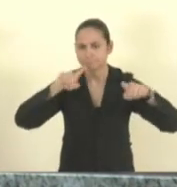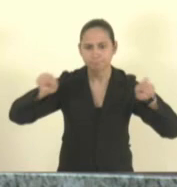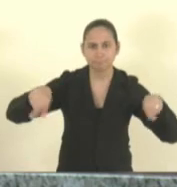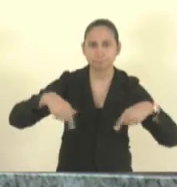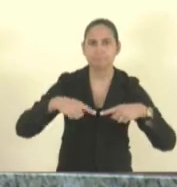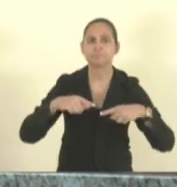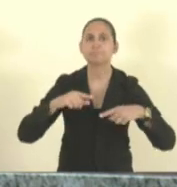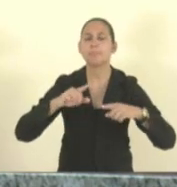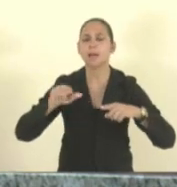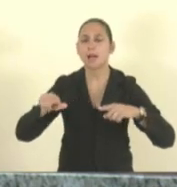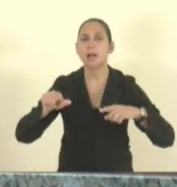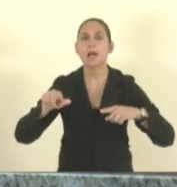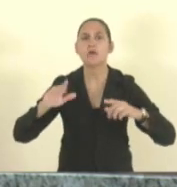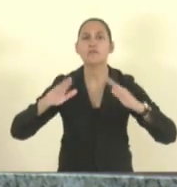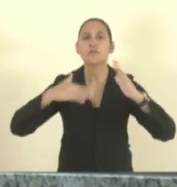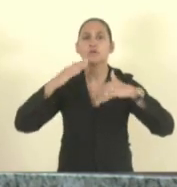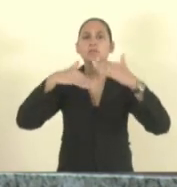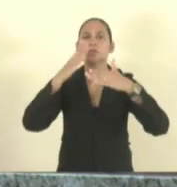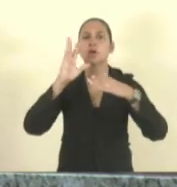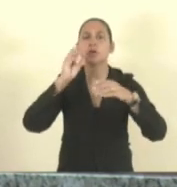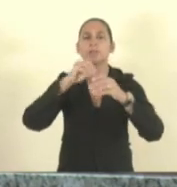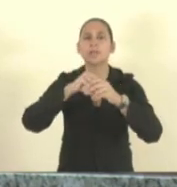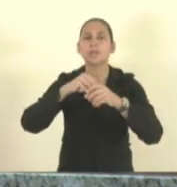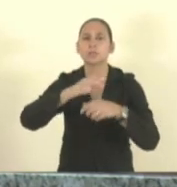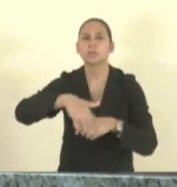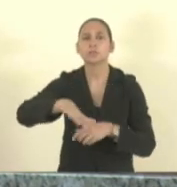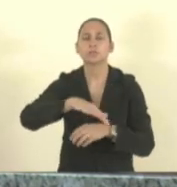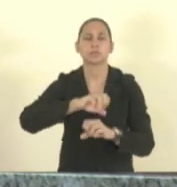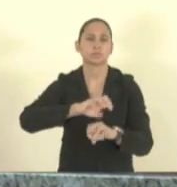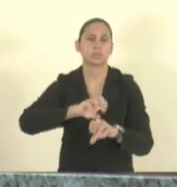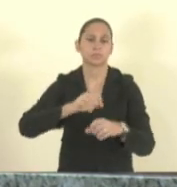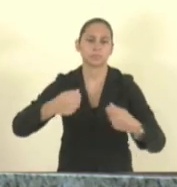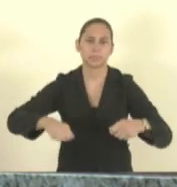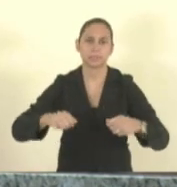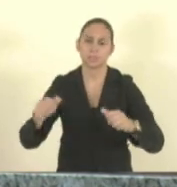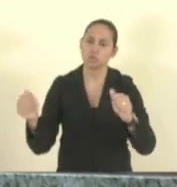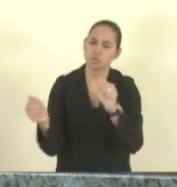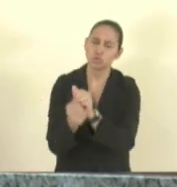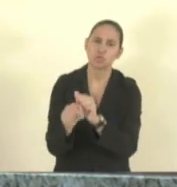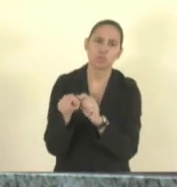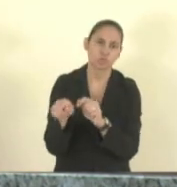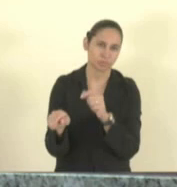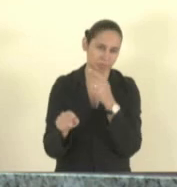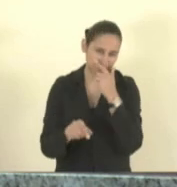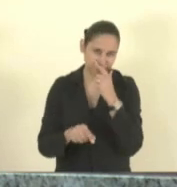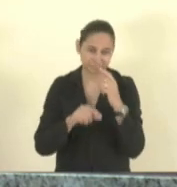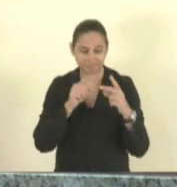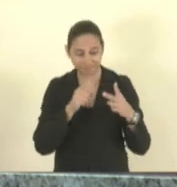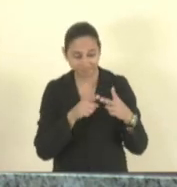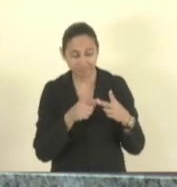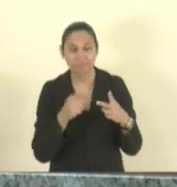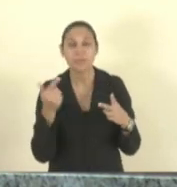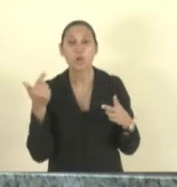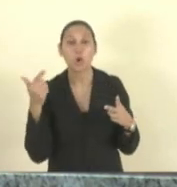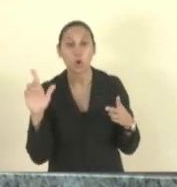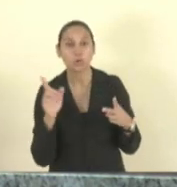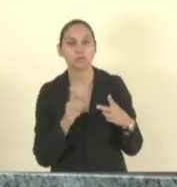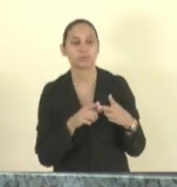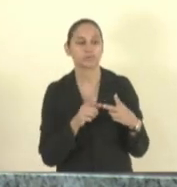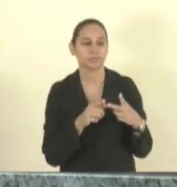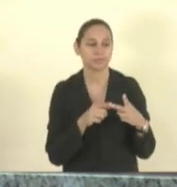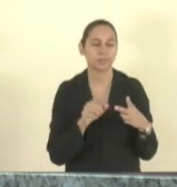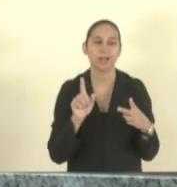educacional então outro item aqui que eu coloquei